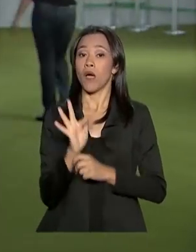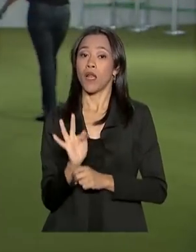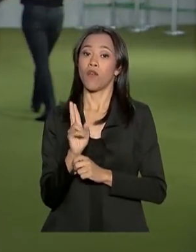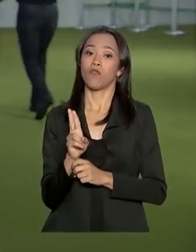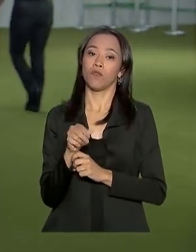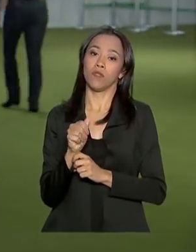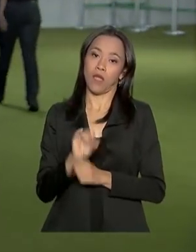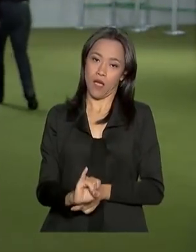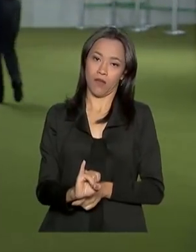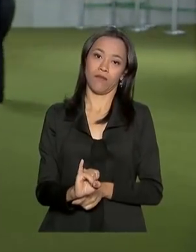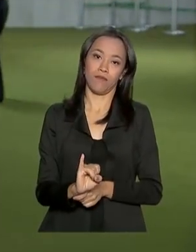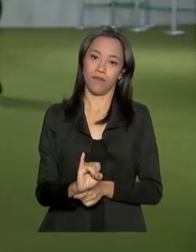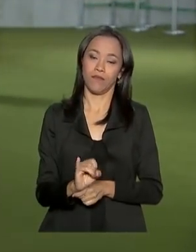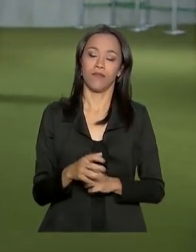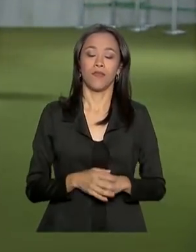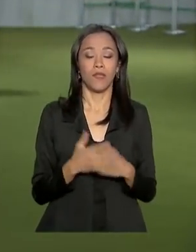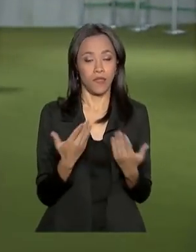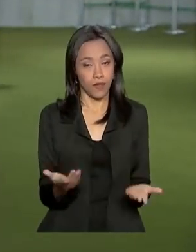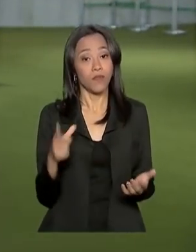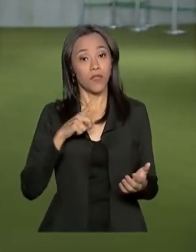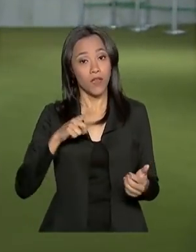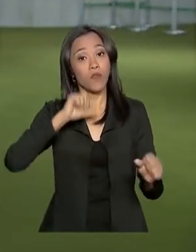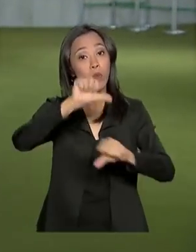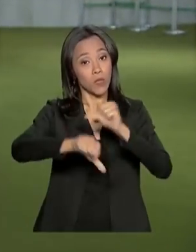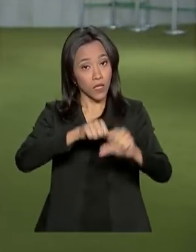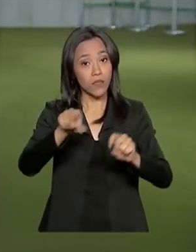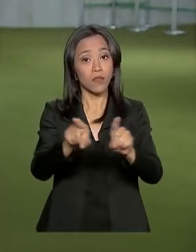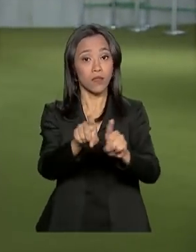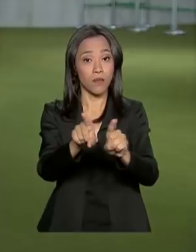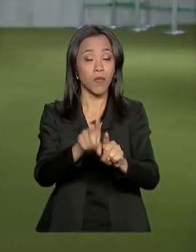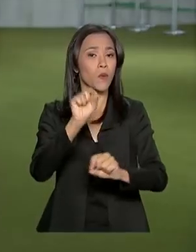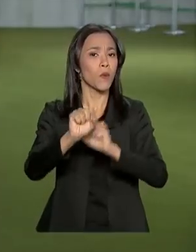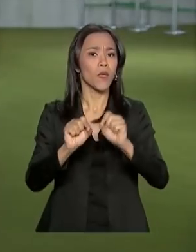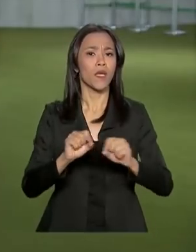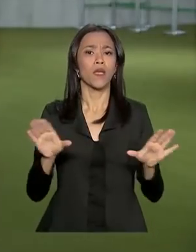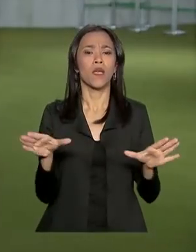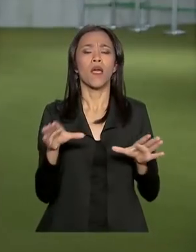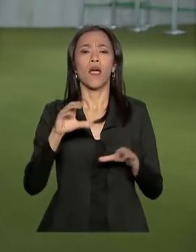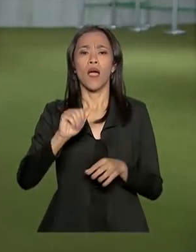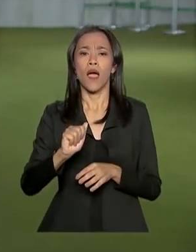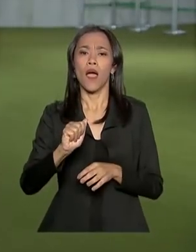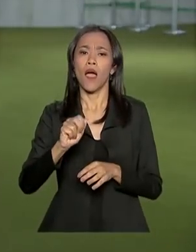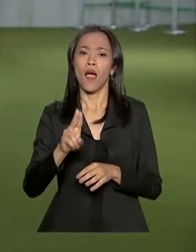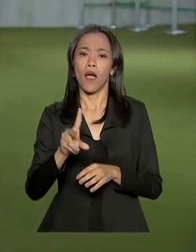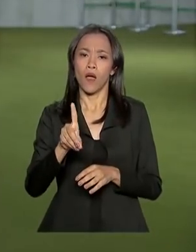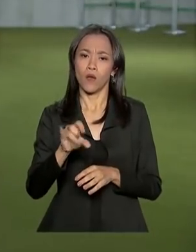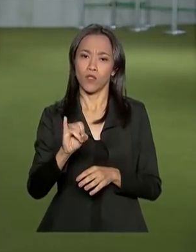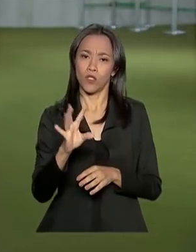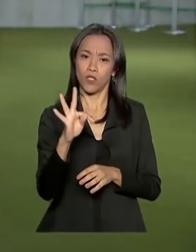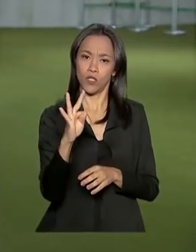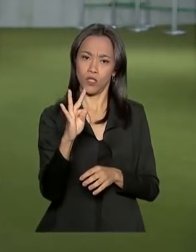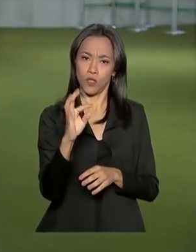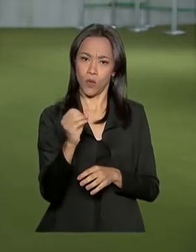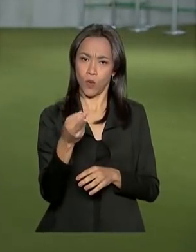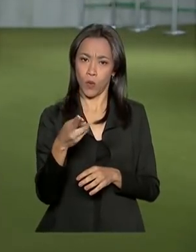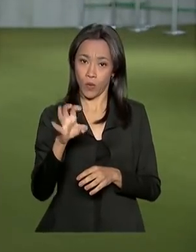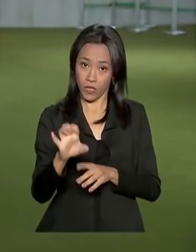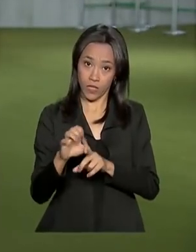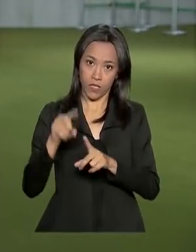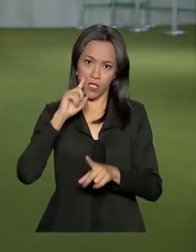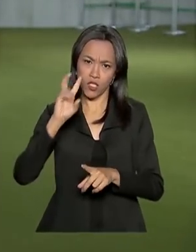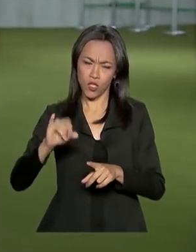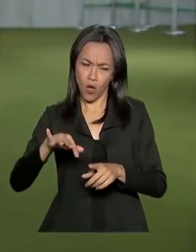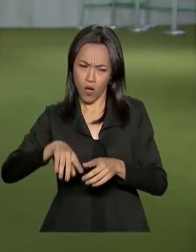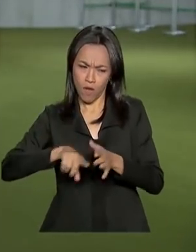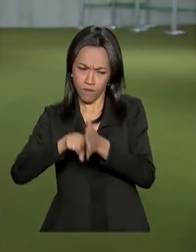era anteriormente. Teve também mudança nas atribuições dos auditores fiscais da Receita Federal que agora só investigam crimes